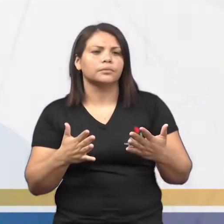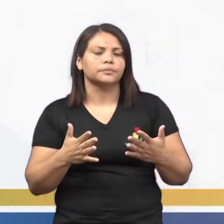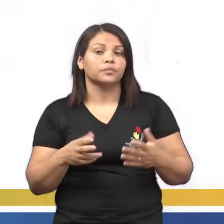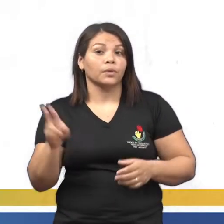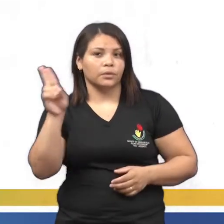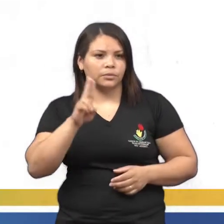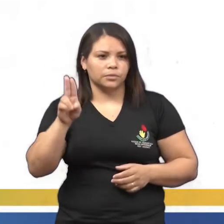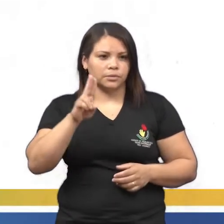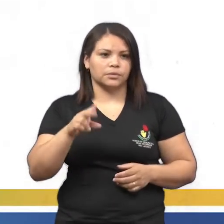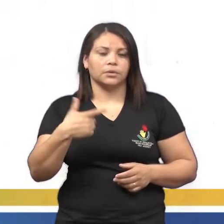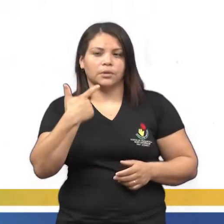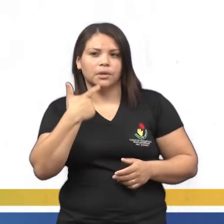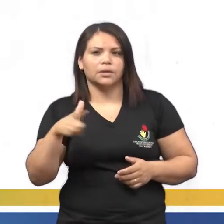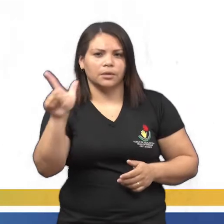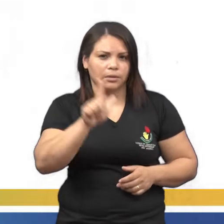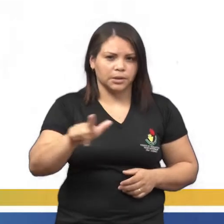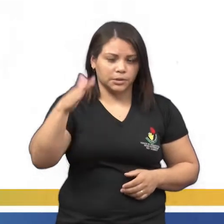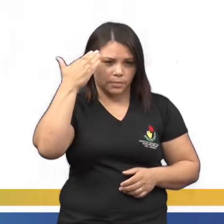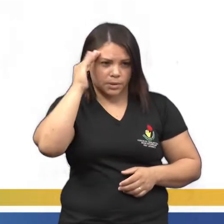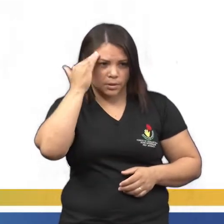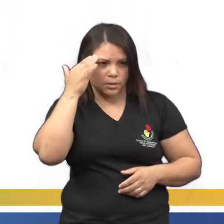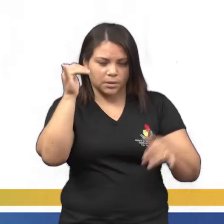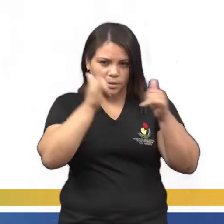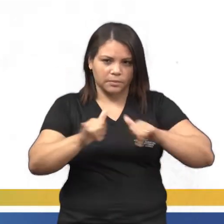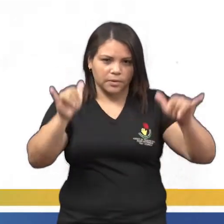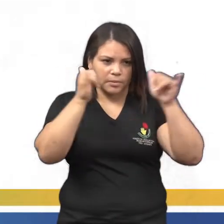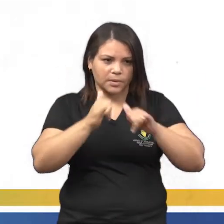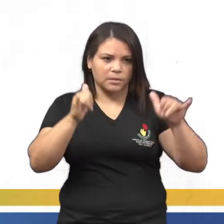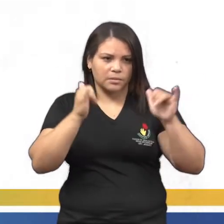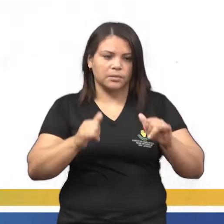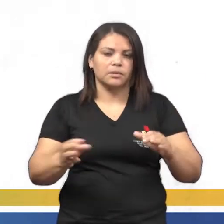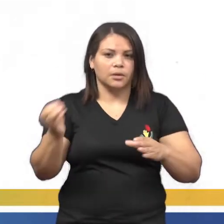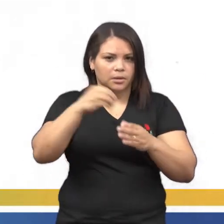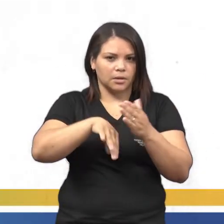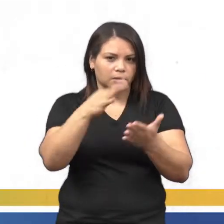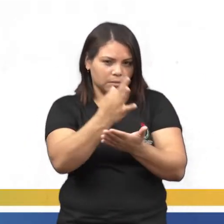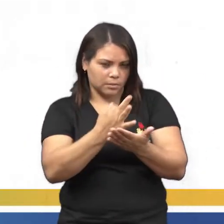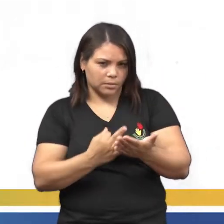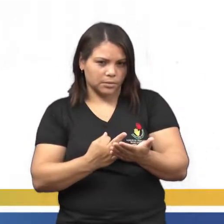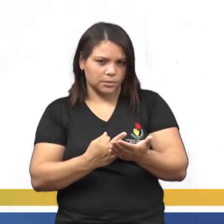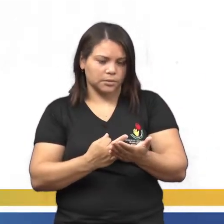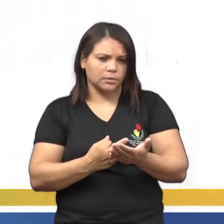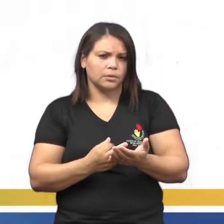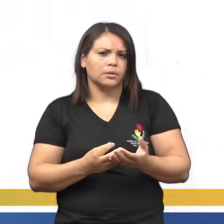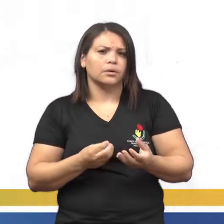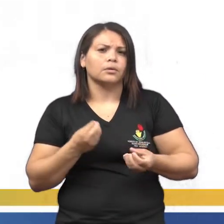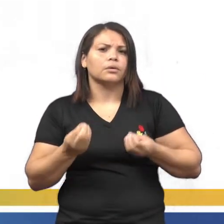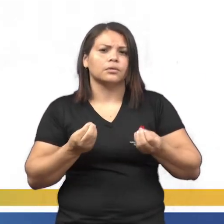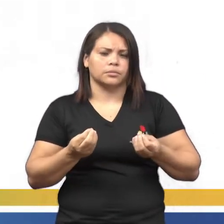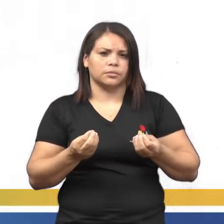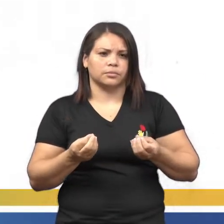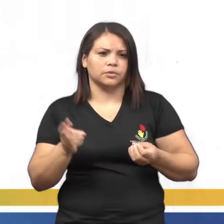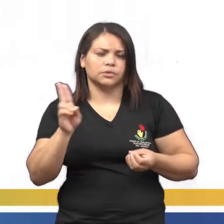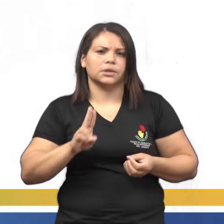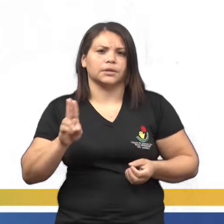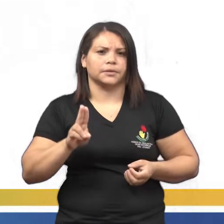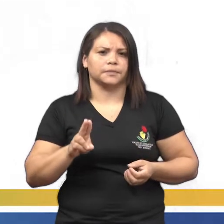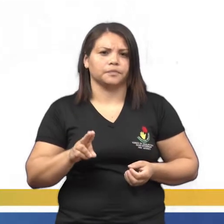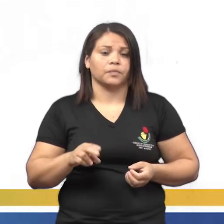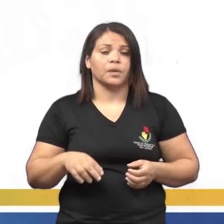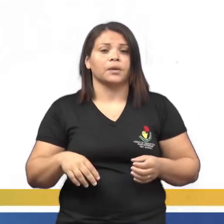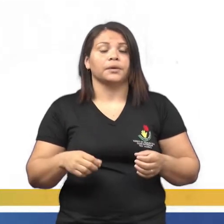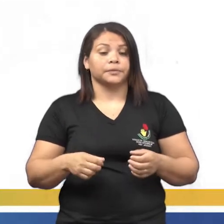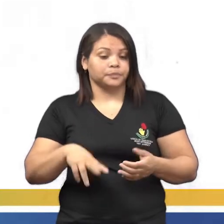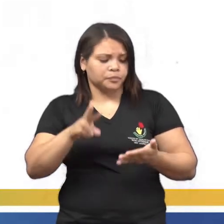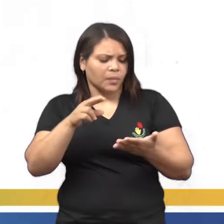Fazer uso da linguagem para compreender as informações contidas nos textos. No caso, o seria isso? É a gente conseguir